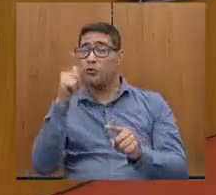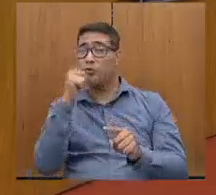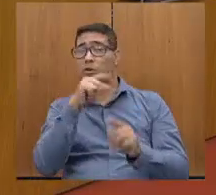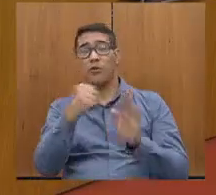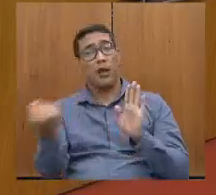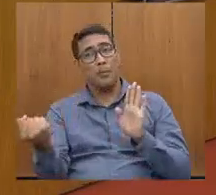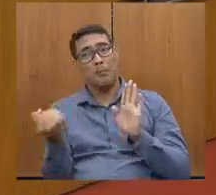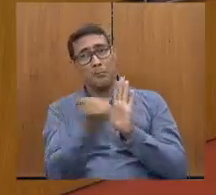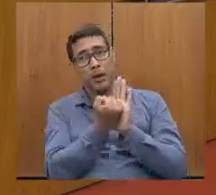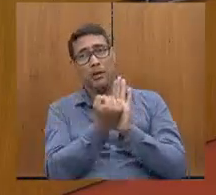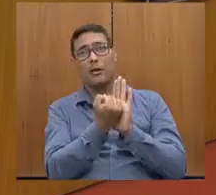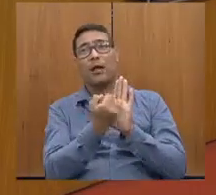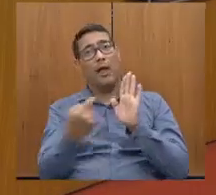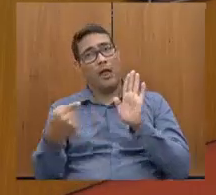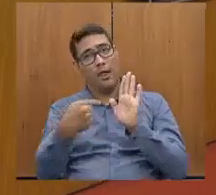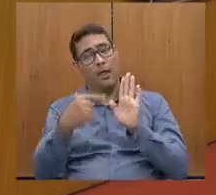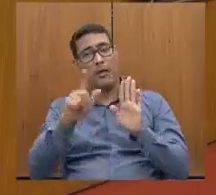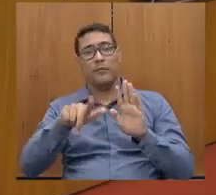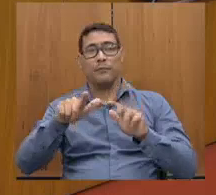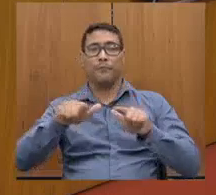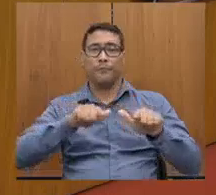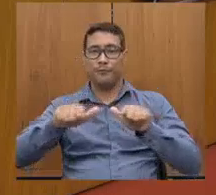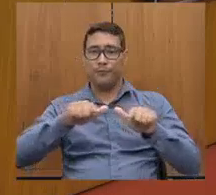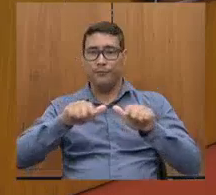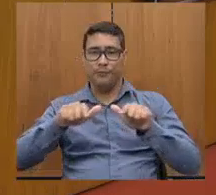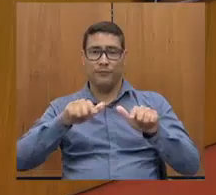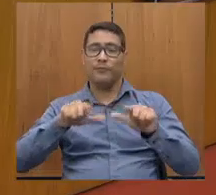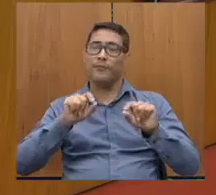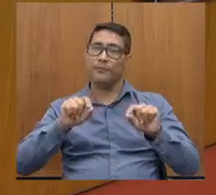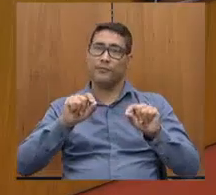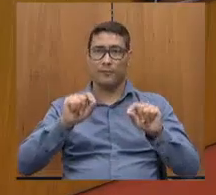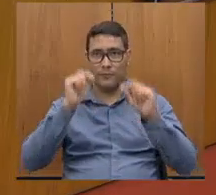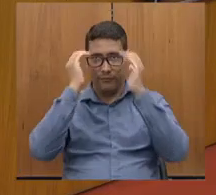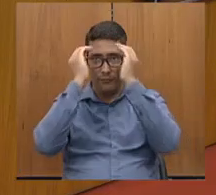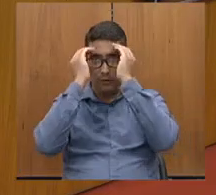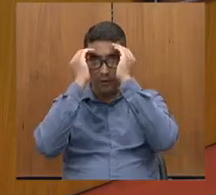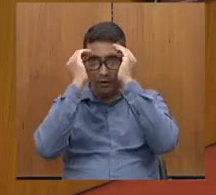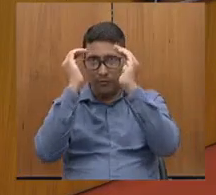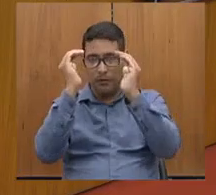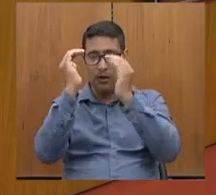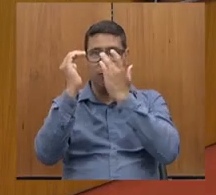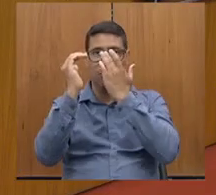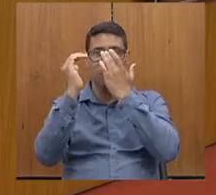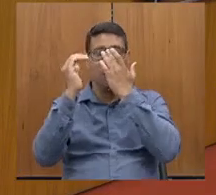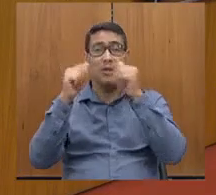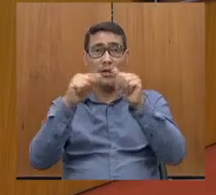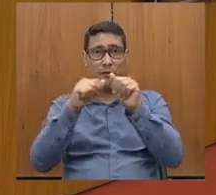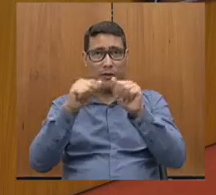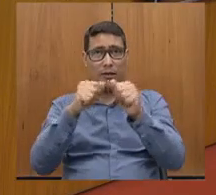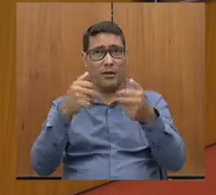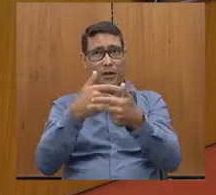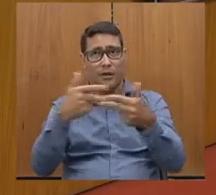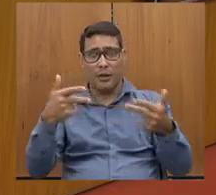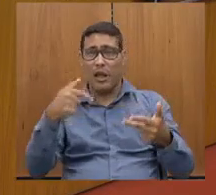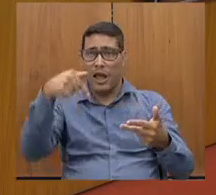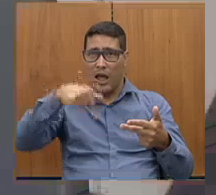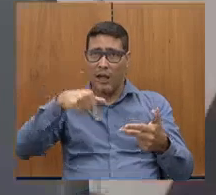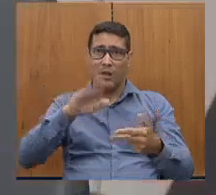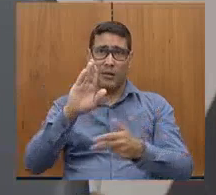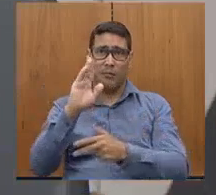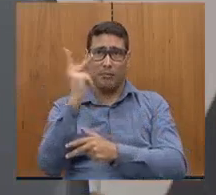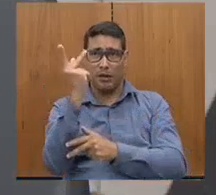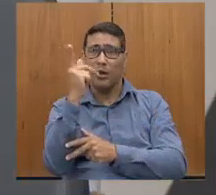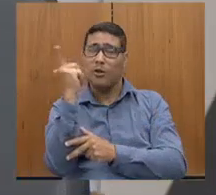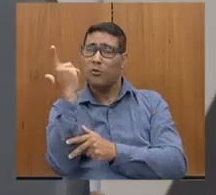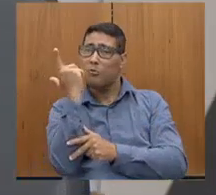uma marca do trabalho, uma marca do respeito, de fazer as coisas aqui de Belo Horizonte, da capital, chegar no interior,